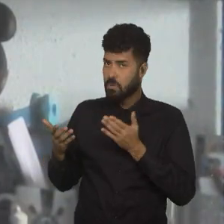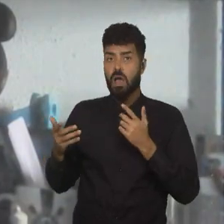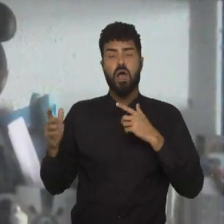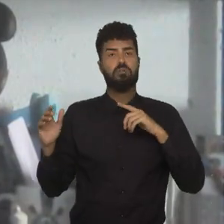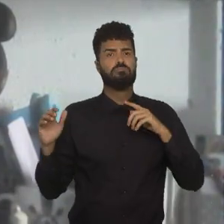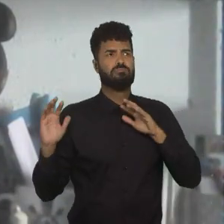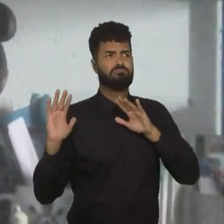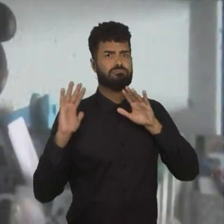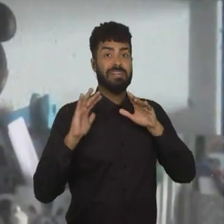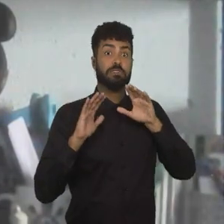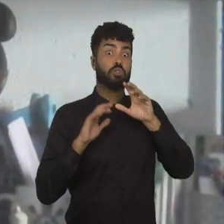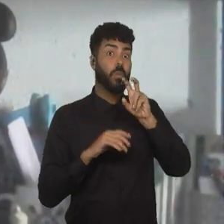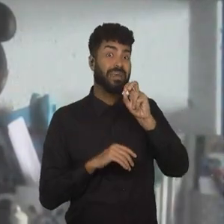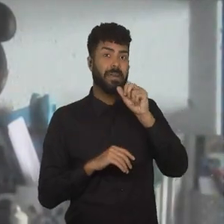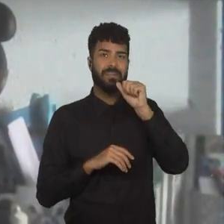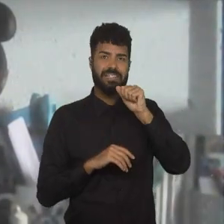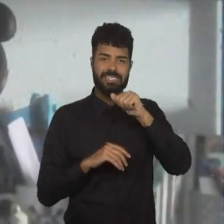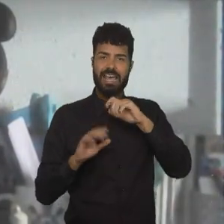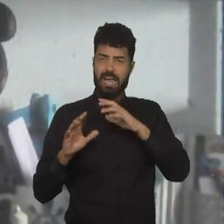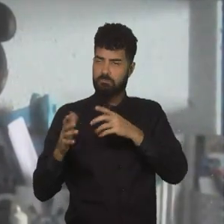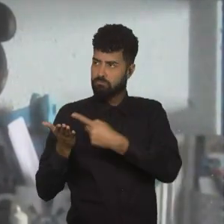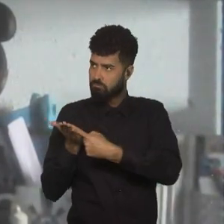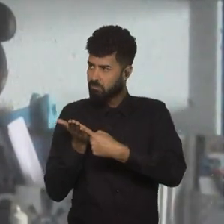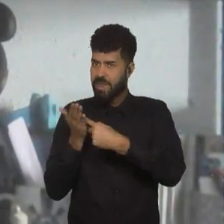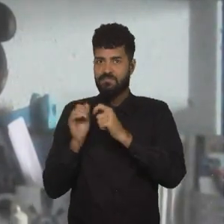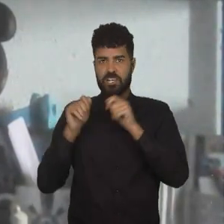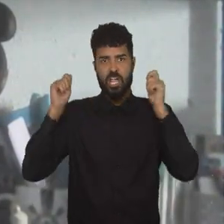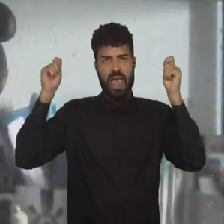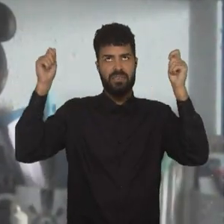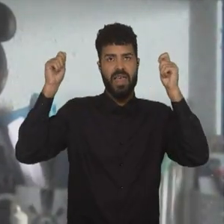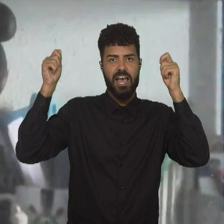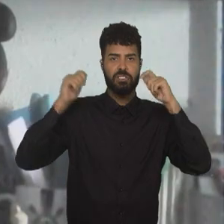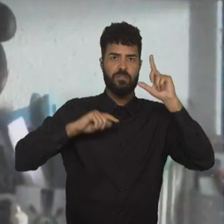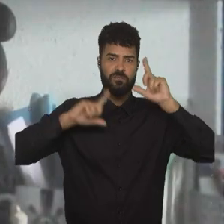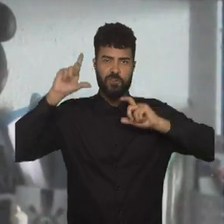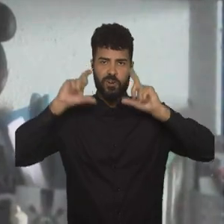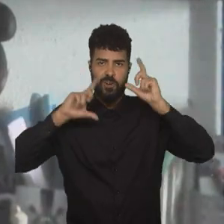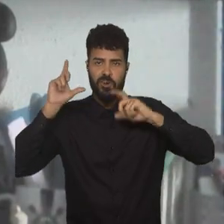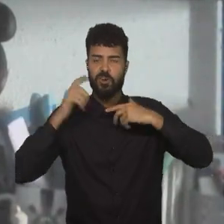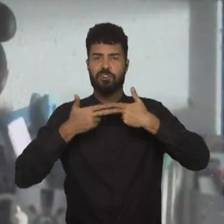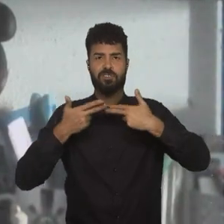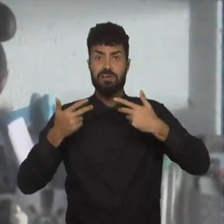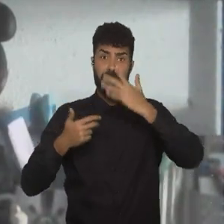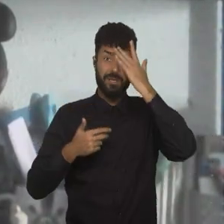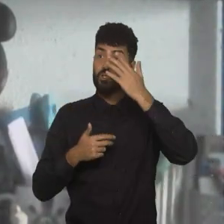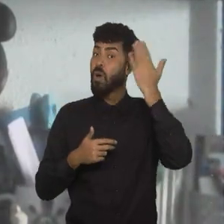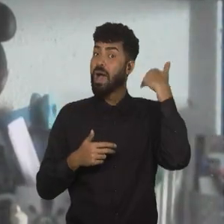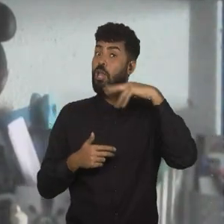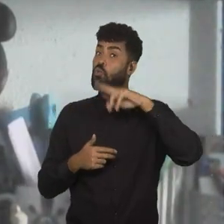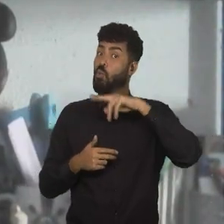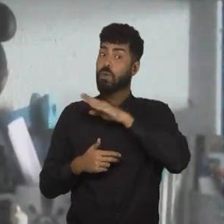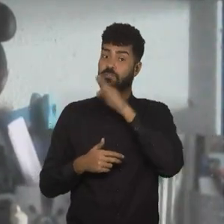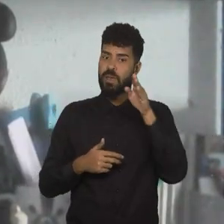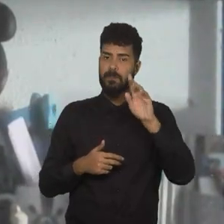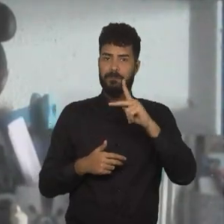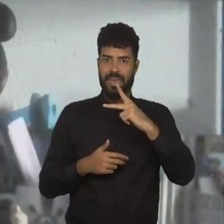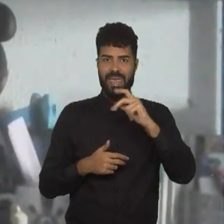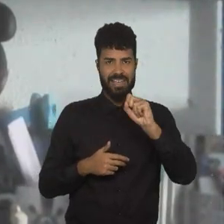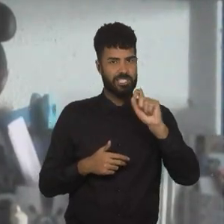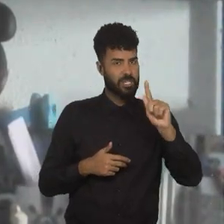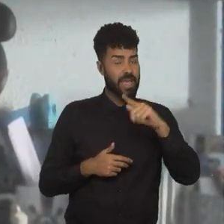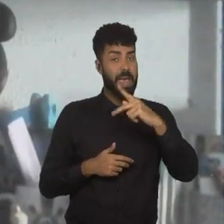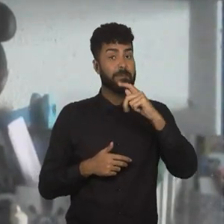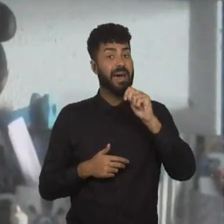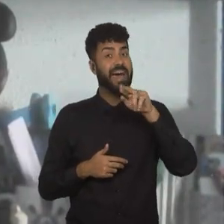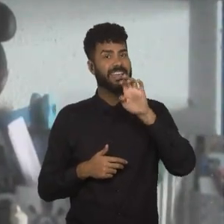e aí, 50 meninas foram, se juntaram, fizeram cartazes, tiraram foto, gente que nunca tinha ido no PSG, que eu falo, o Parque São Jorge,